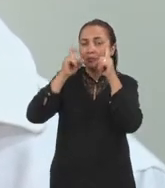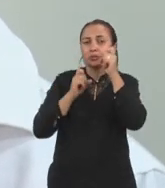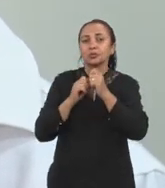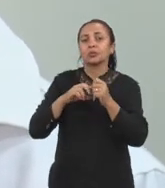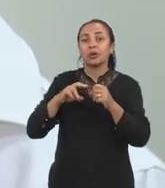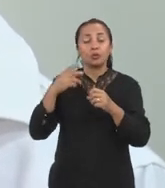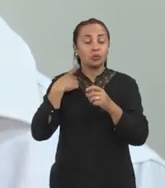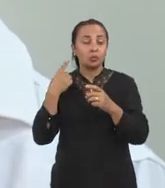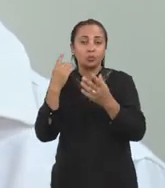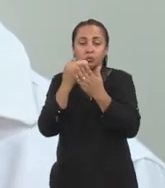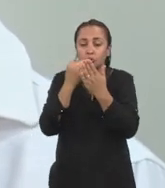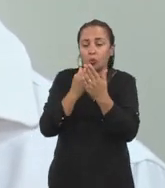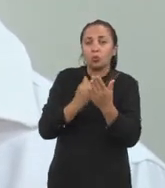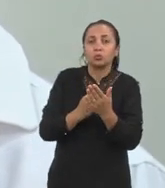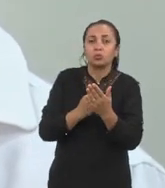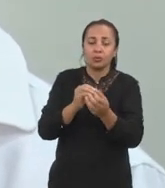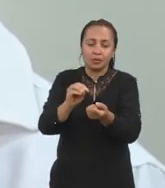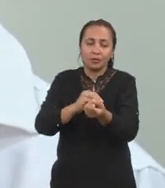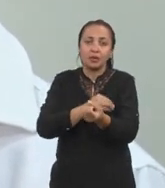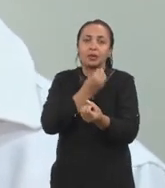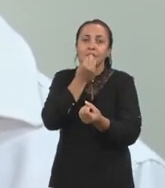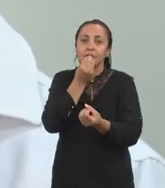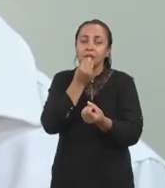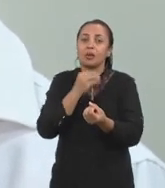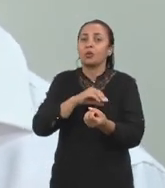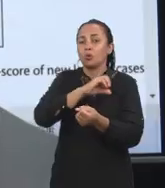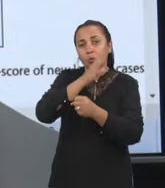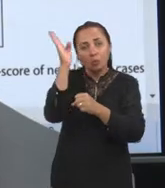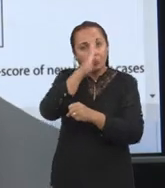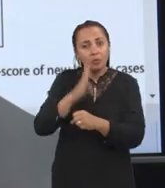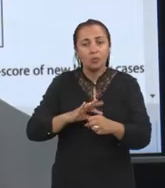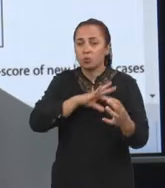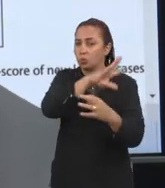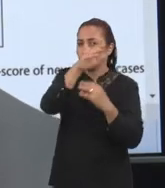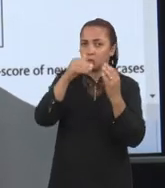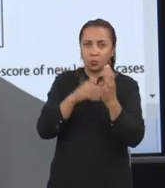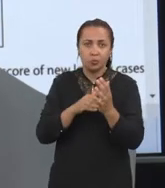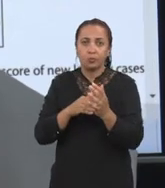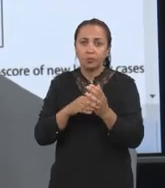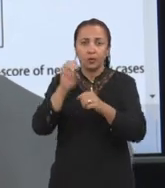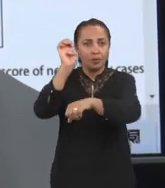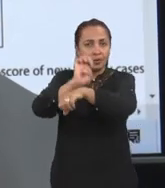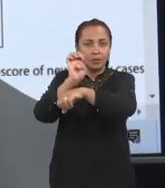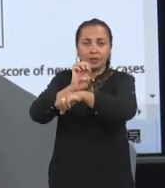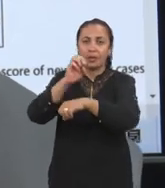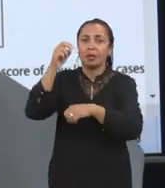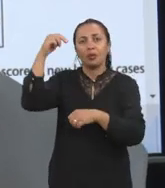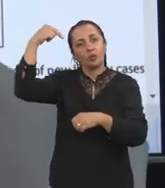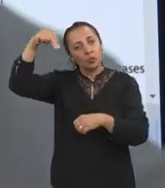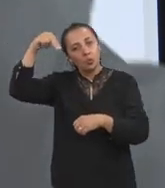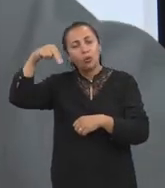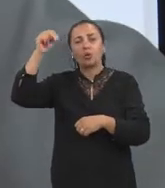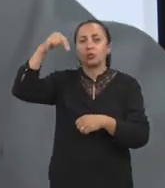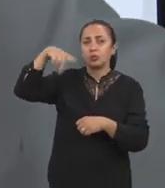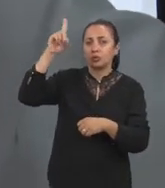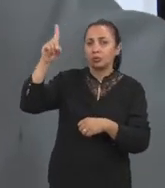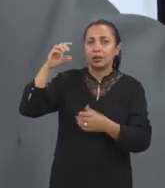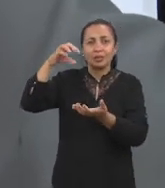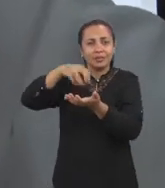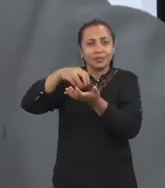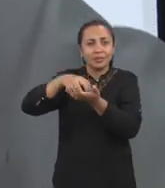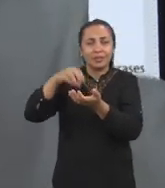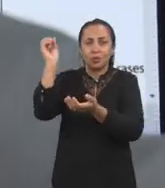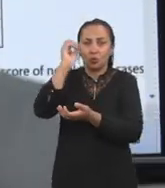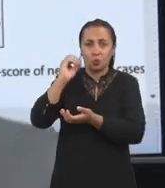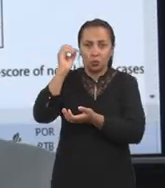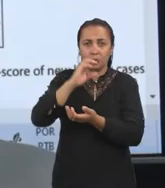nos diagnósticos da ranceníase no Brasil como todo, principalmente em estados da região norte, nordeste, centro-oeste, que já